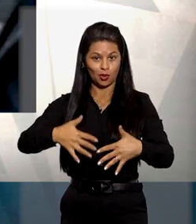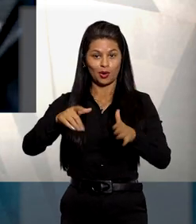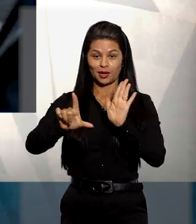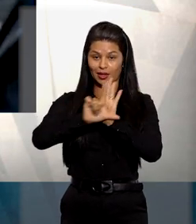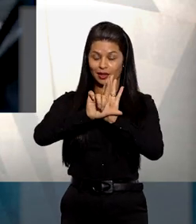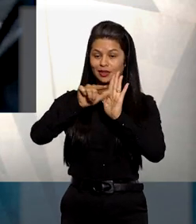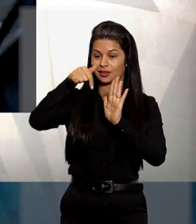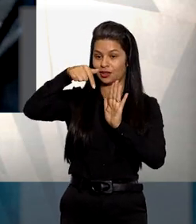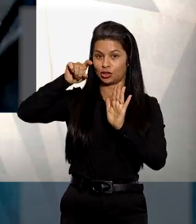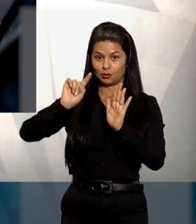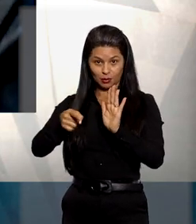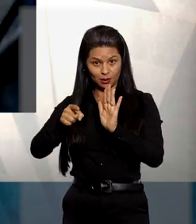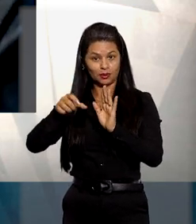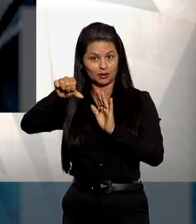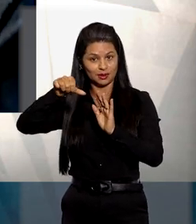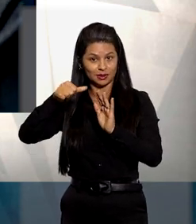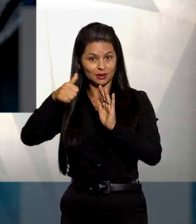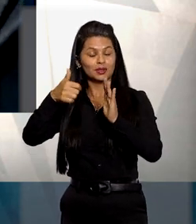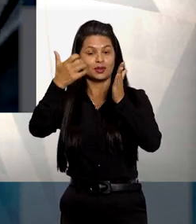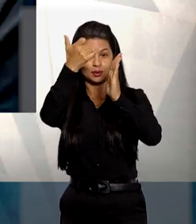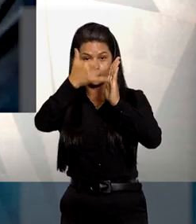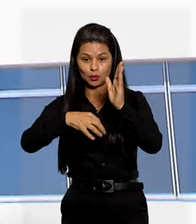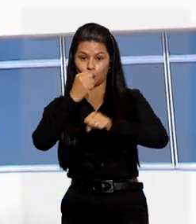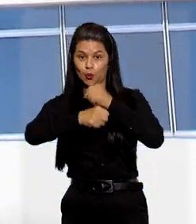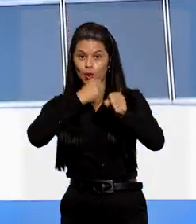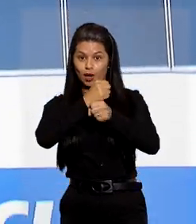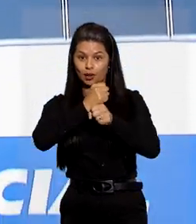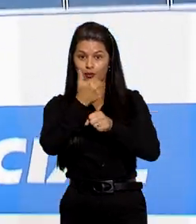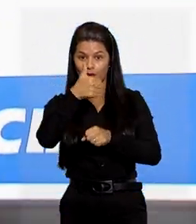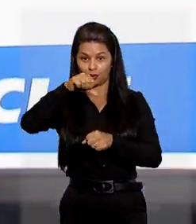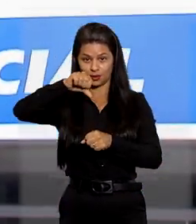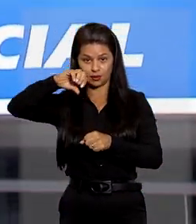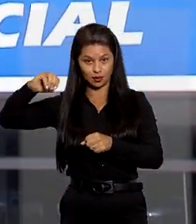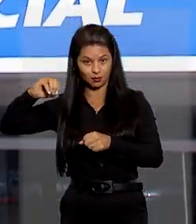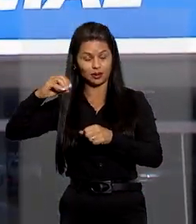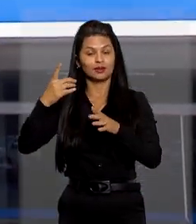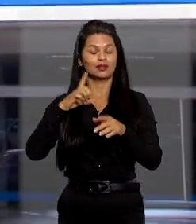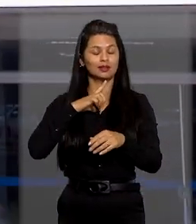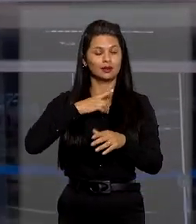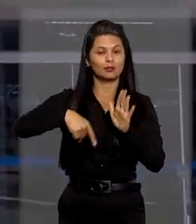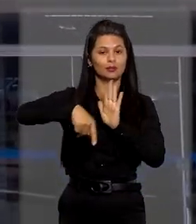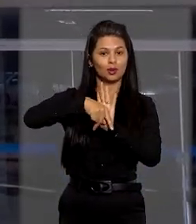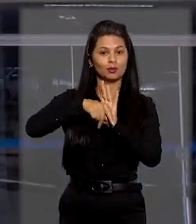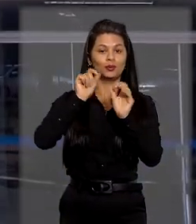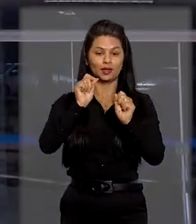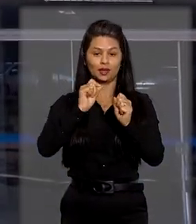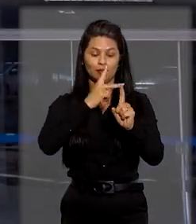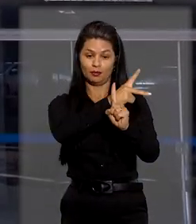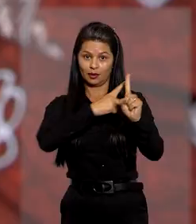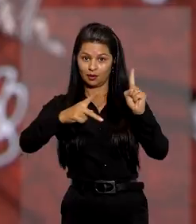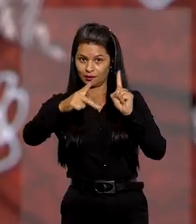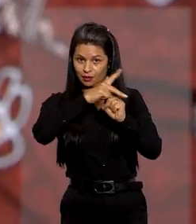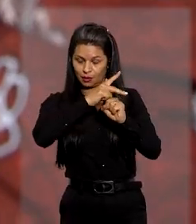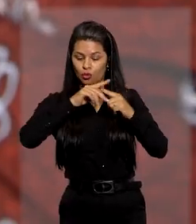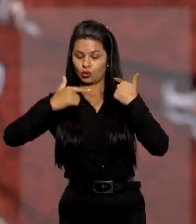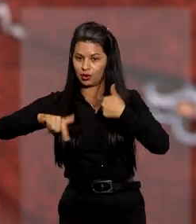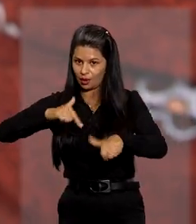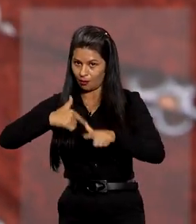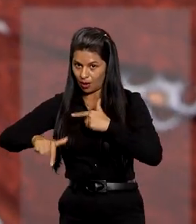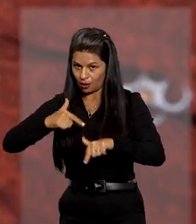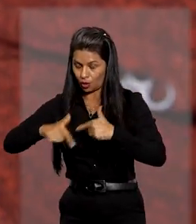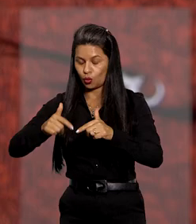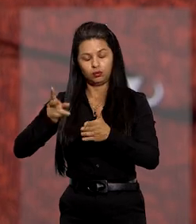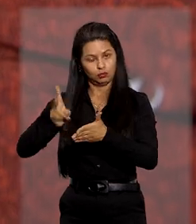.998 de 1990 disciplina o programa do seguro desemprego do trabalhador formal, do